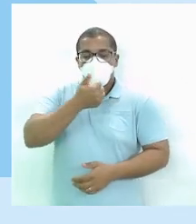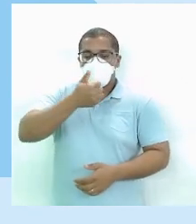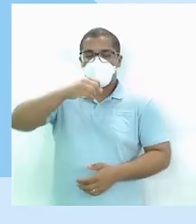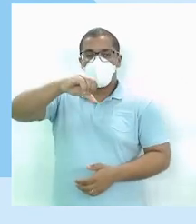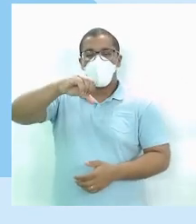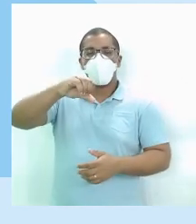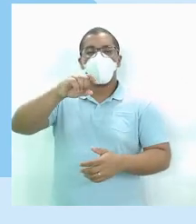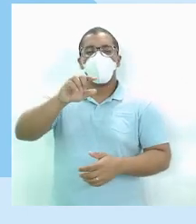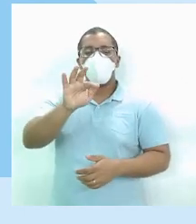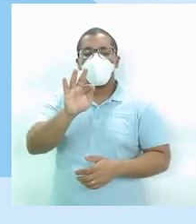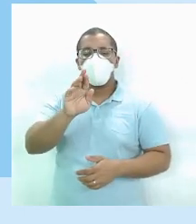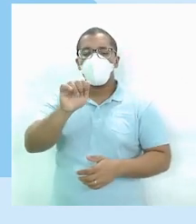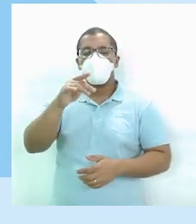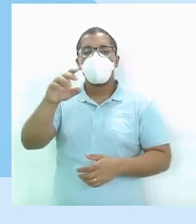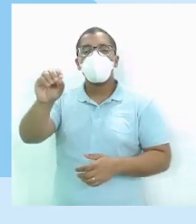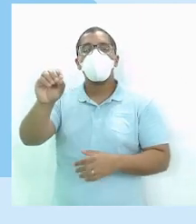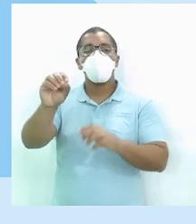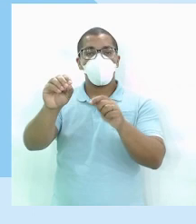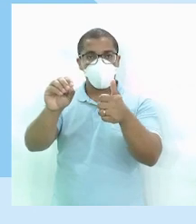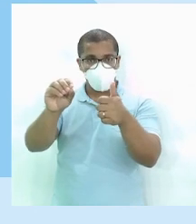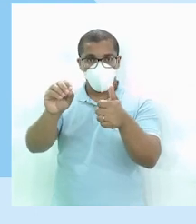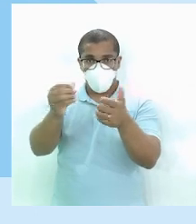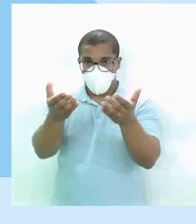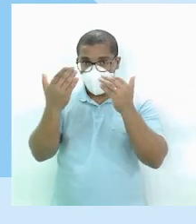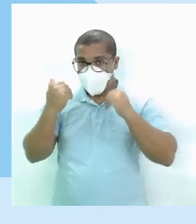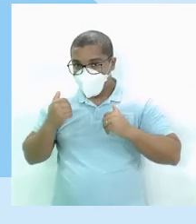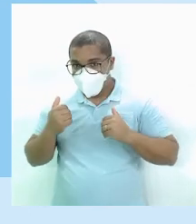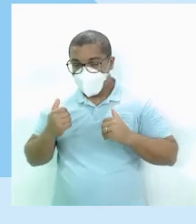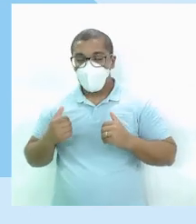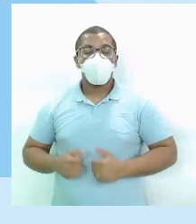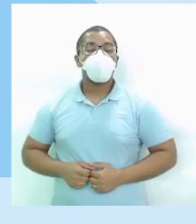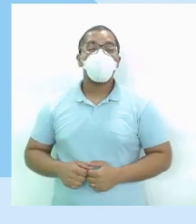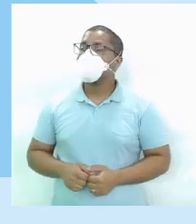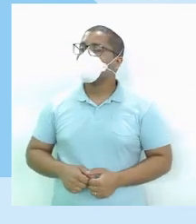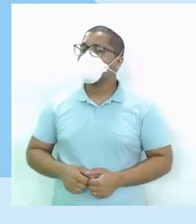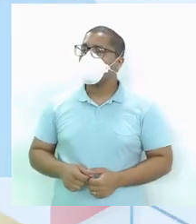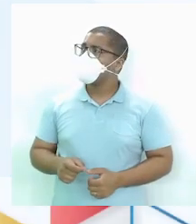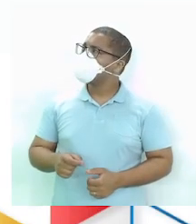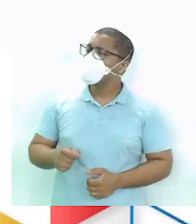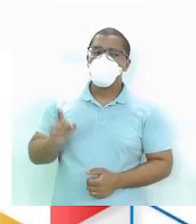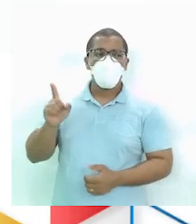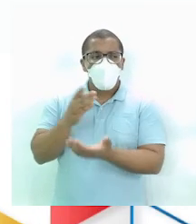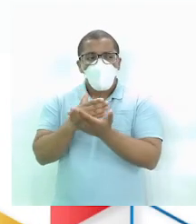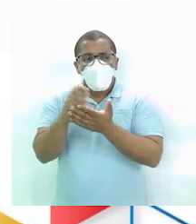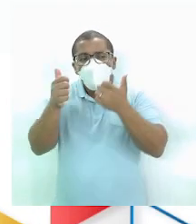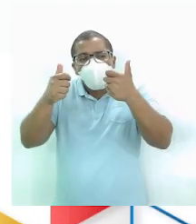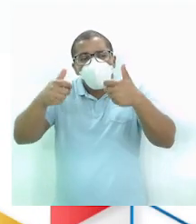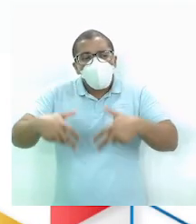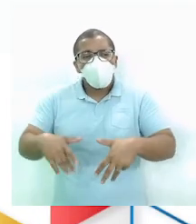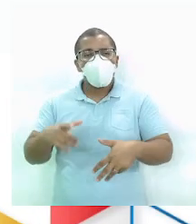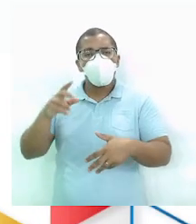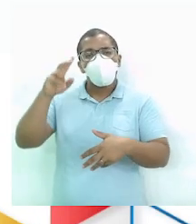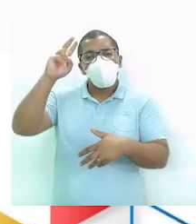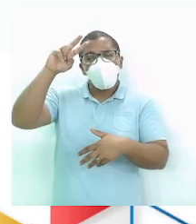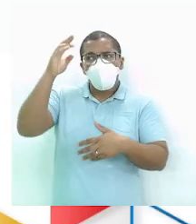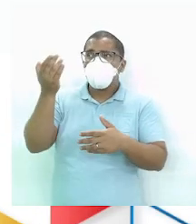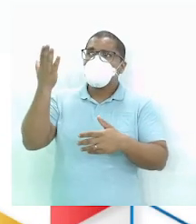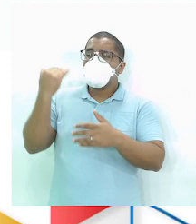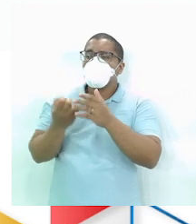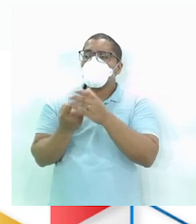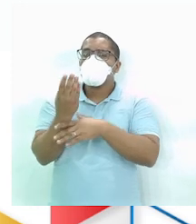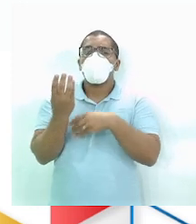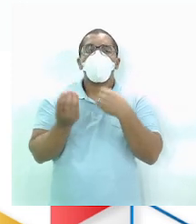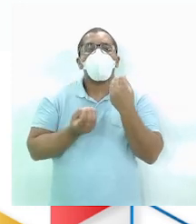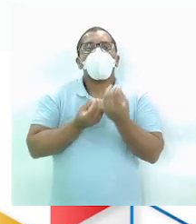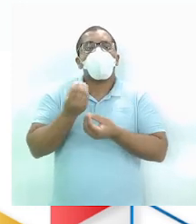fração, vamos direto pra ela Segue comigo aí, ó Vou começar falando um pouquinho sobre a história das frações